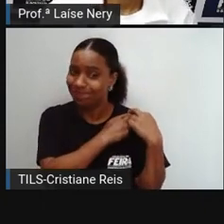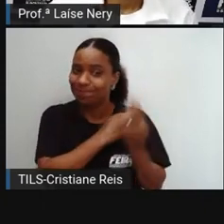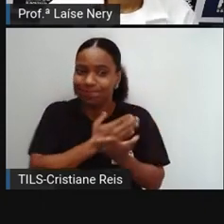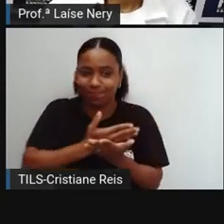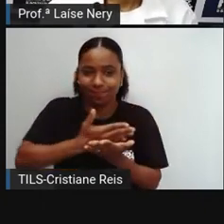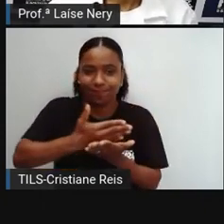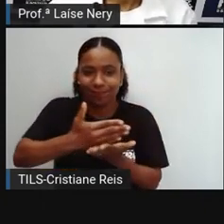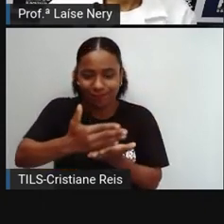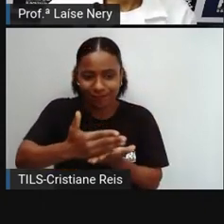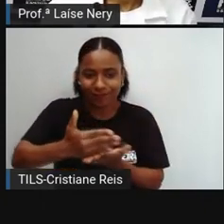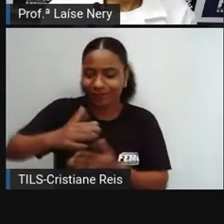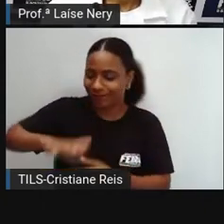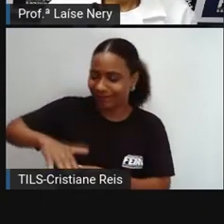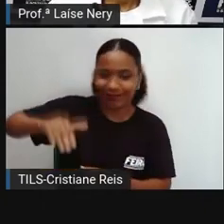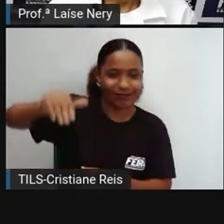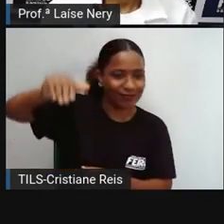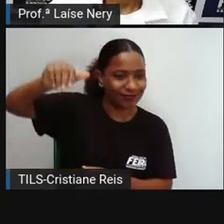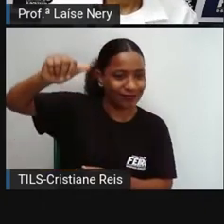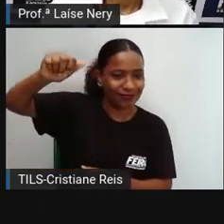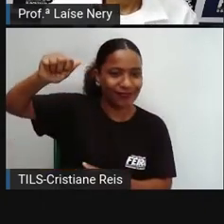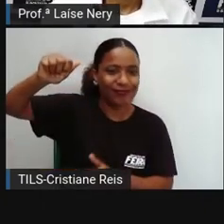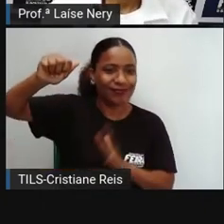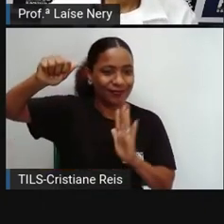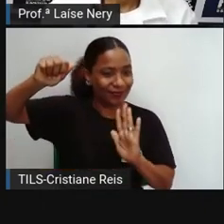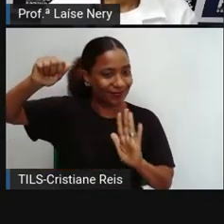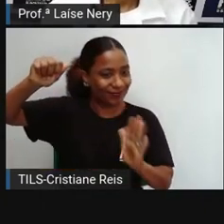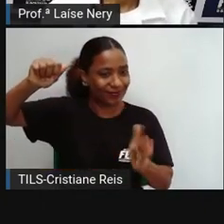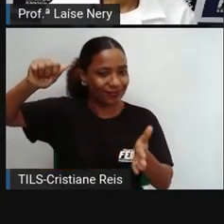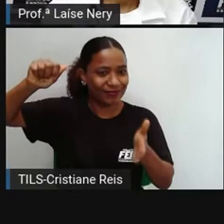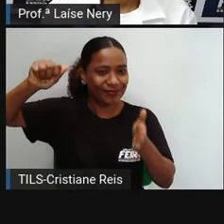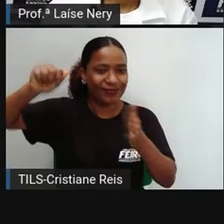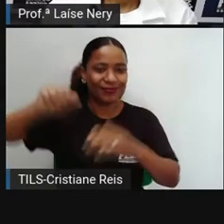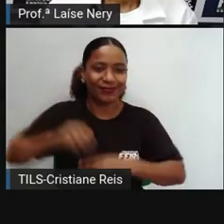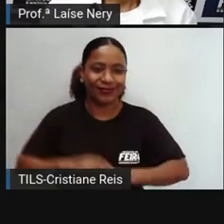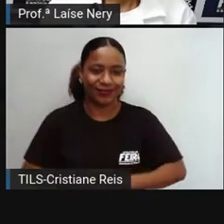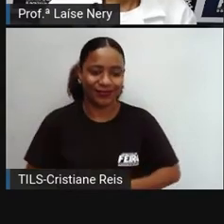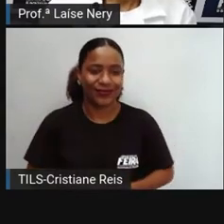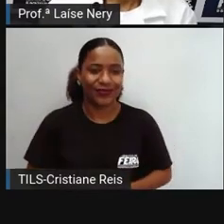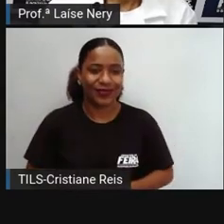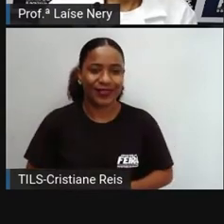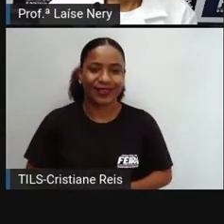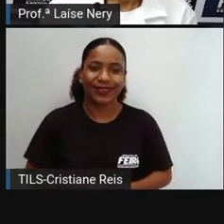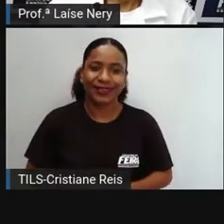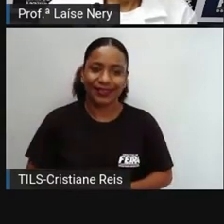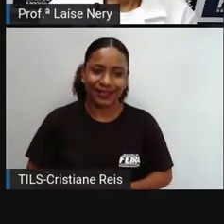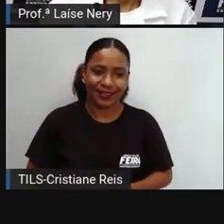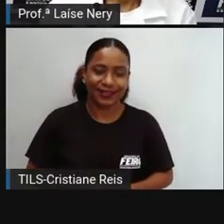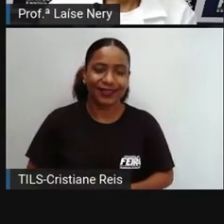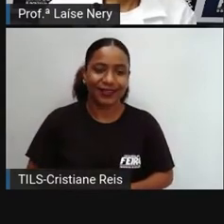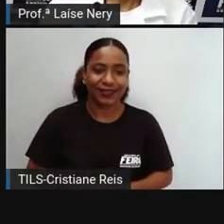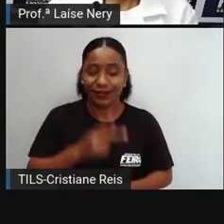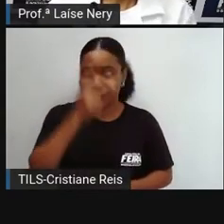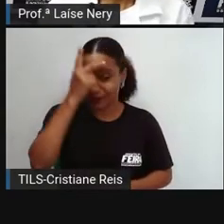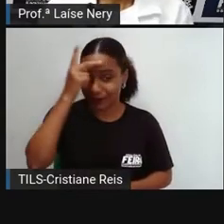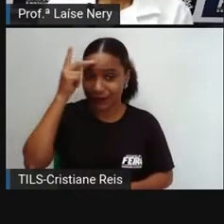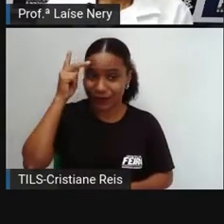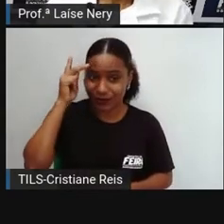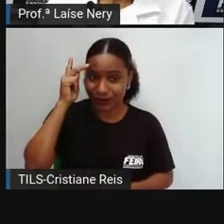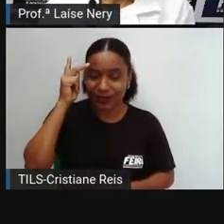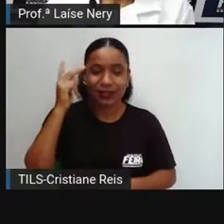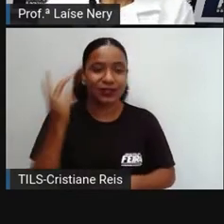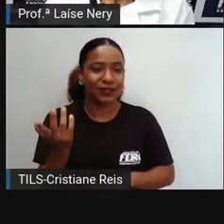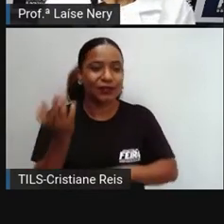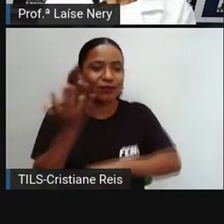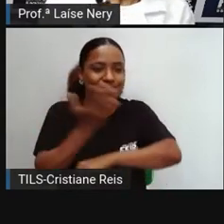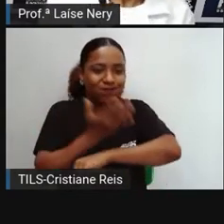Então, na idade adulta, já é um momento em que as pessoas já estão preparadas, né?